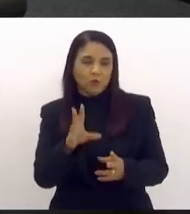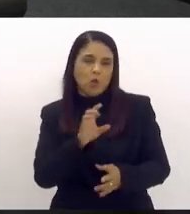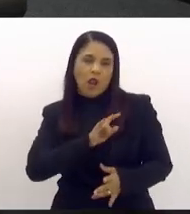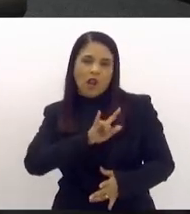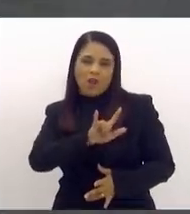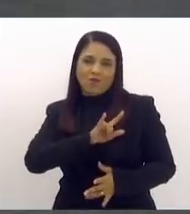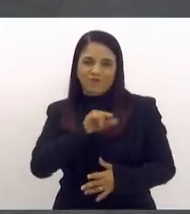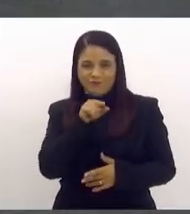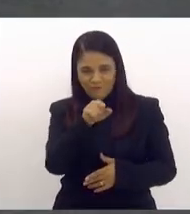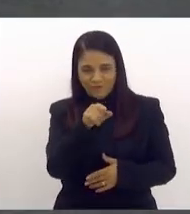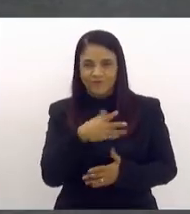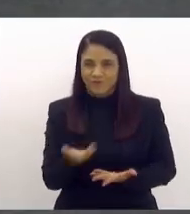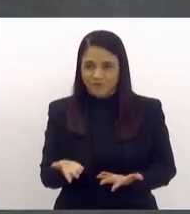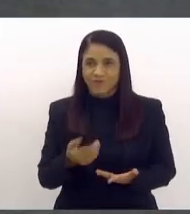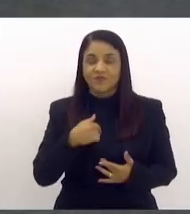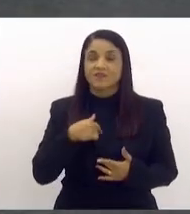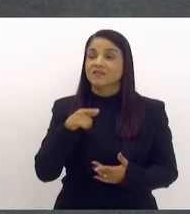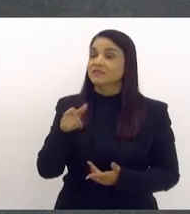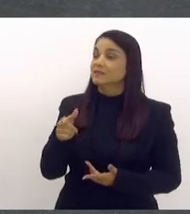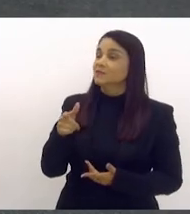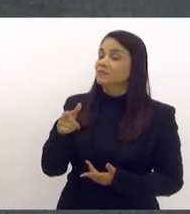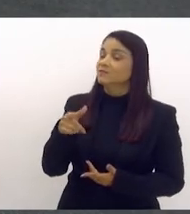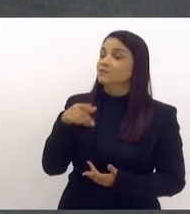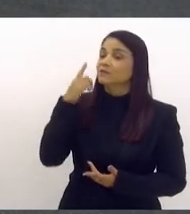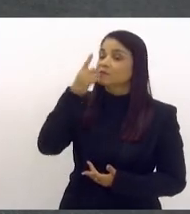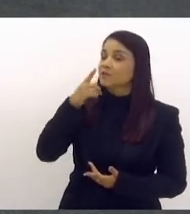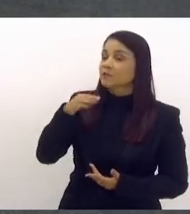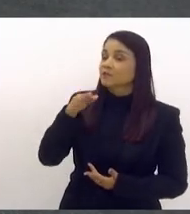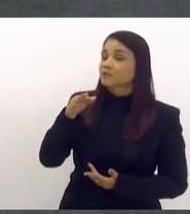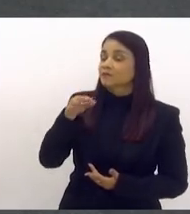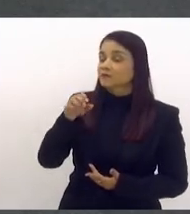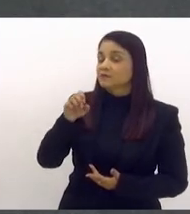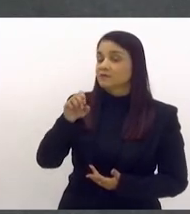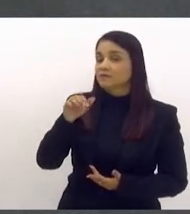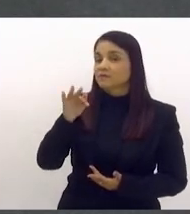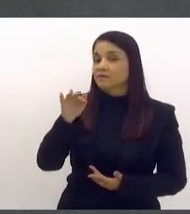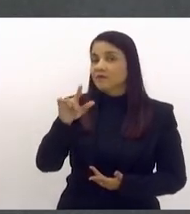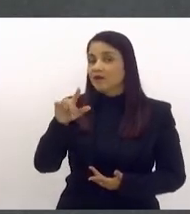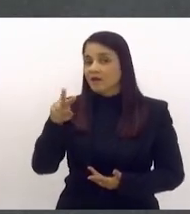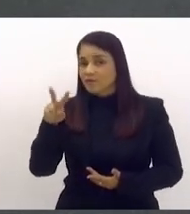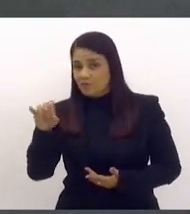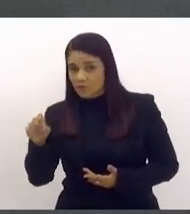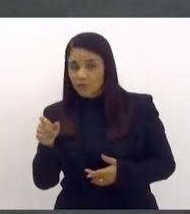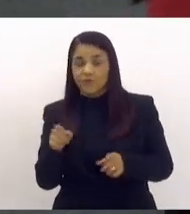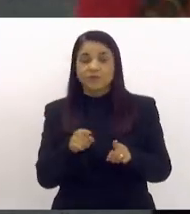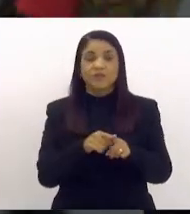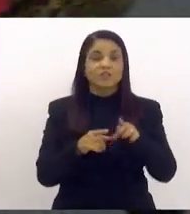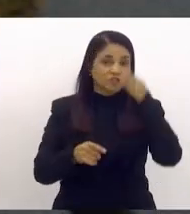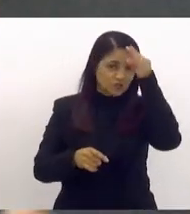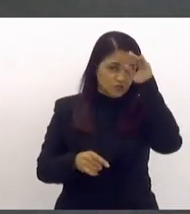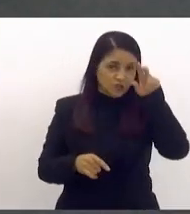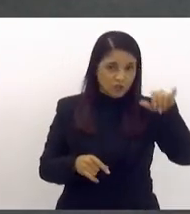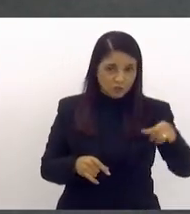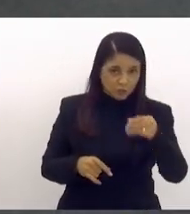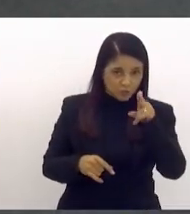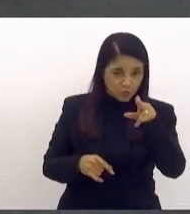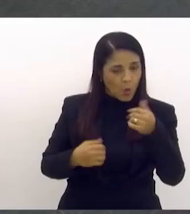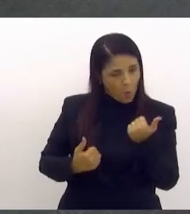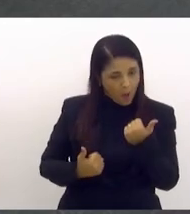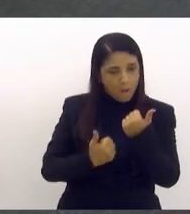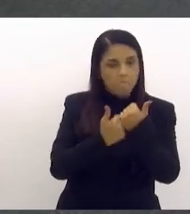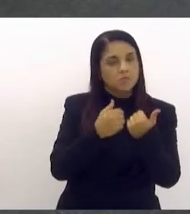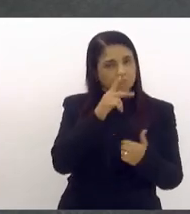Presidenta Tia Ju, deputado Serafine, venho aqui para apoiar o seu projeto, claro,